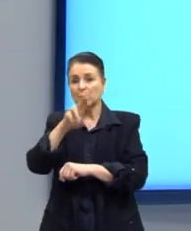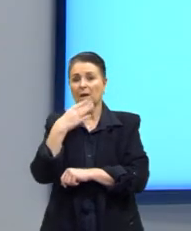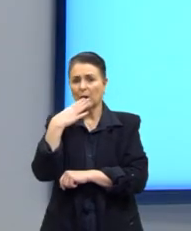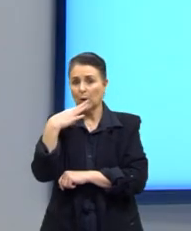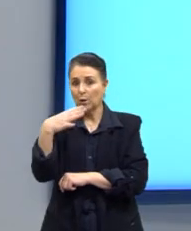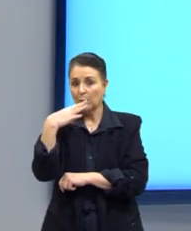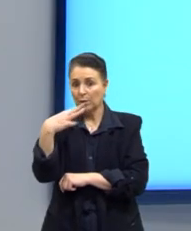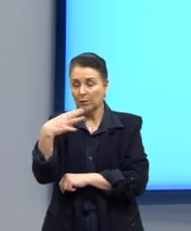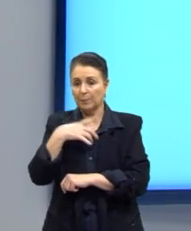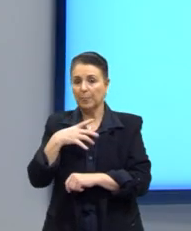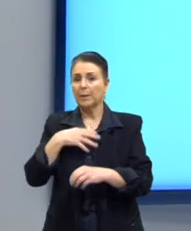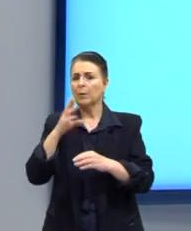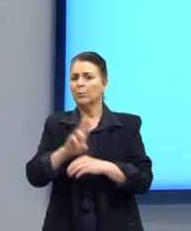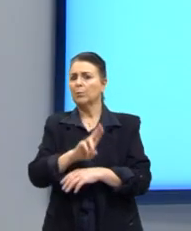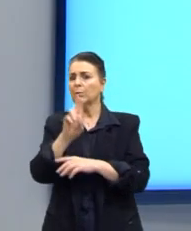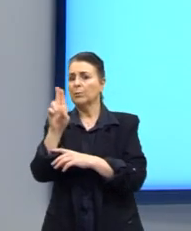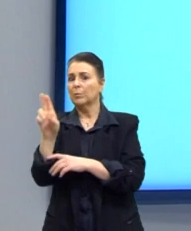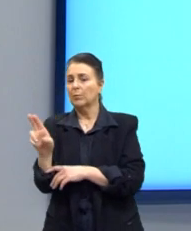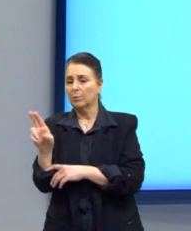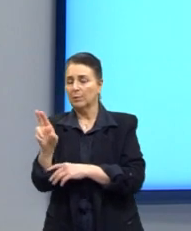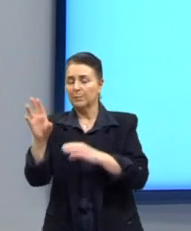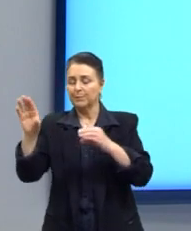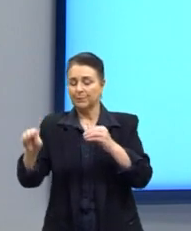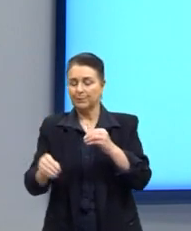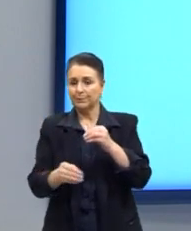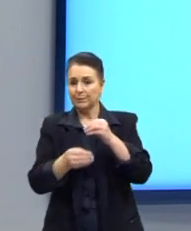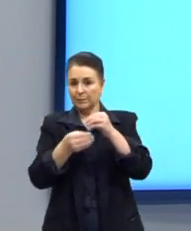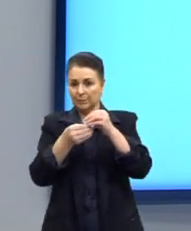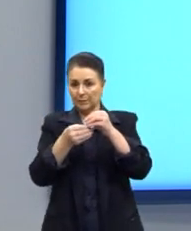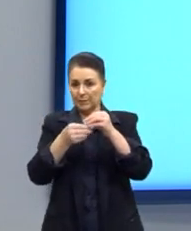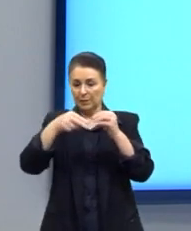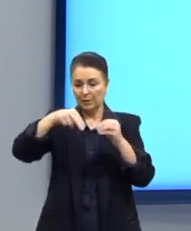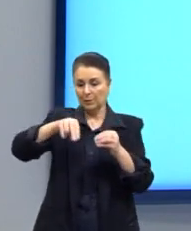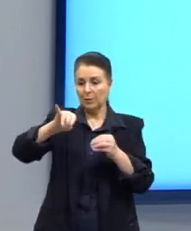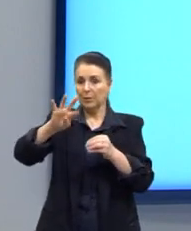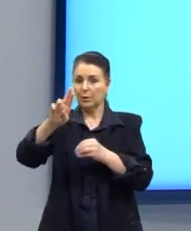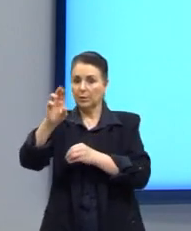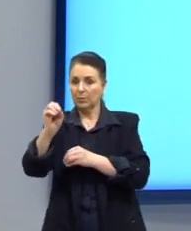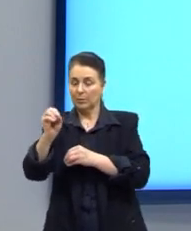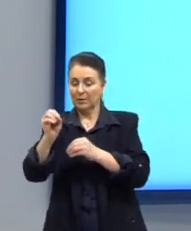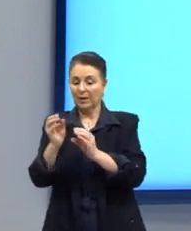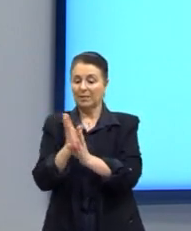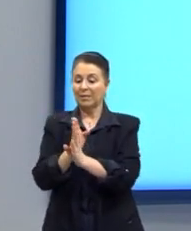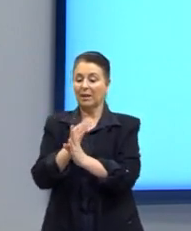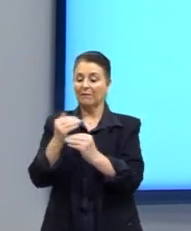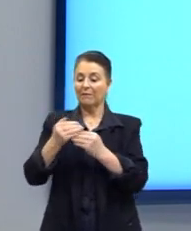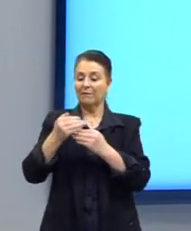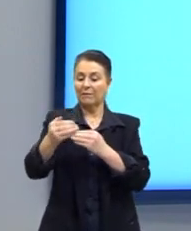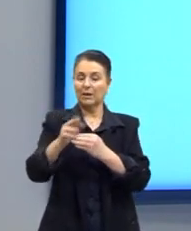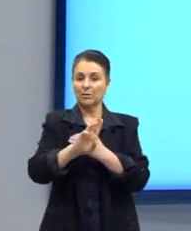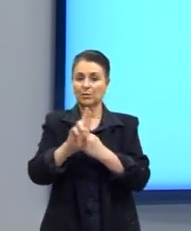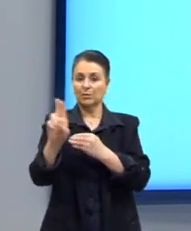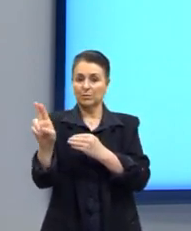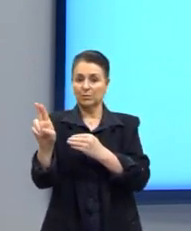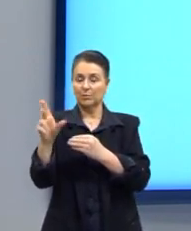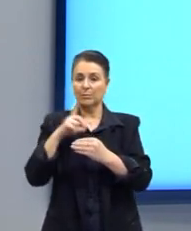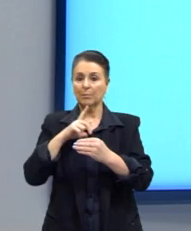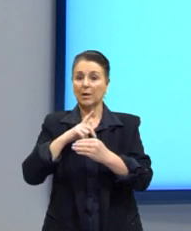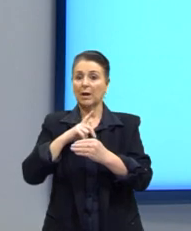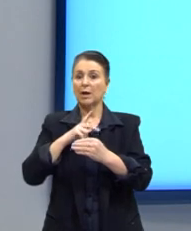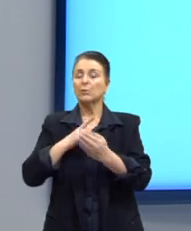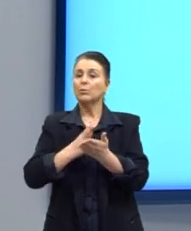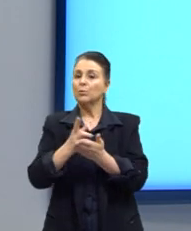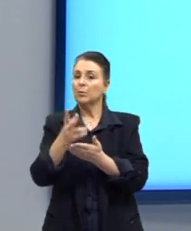nitrocompostos? A nomenclatura dele vai acrescentar o nitro à frente da nomenclatura, mas a demais nomenclatura vai